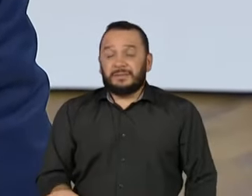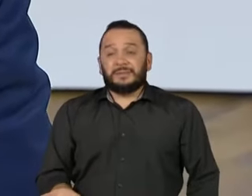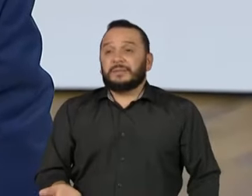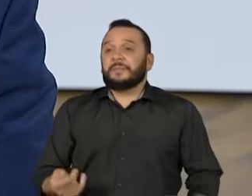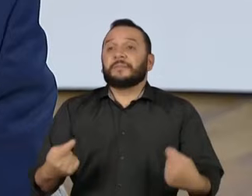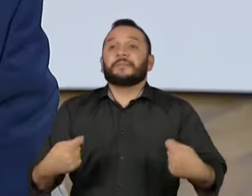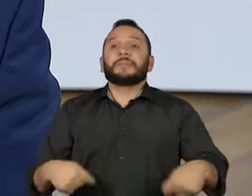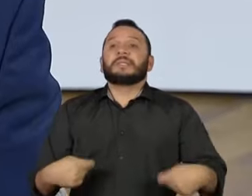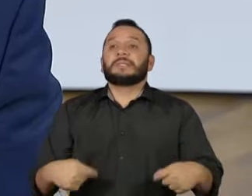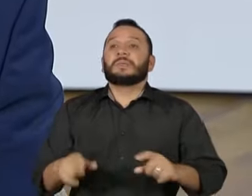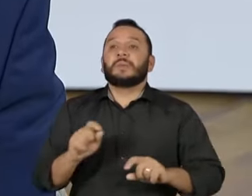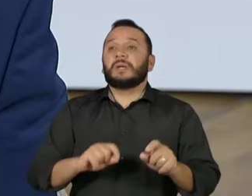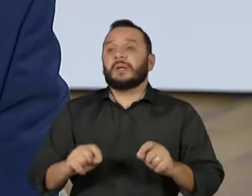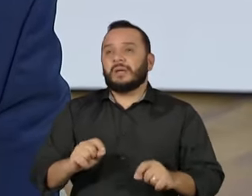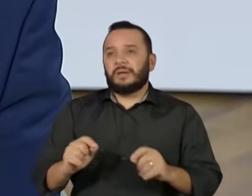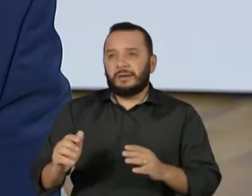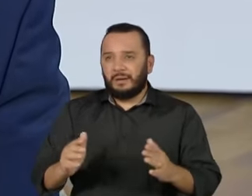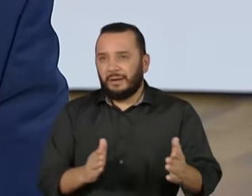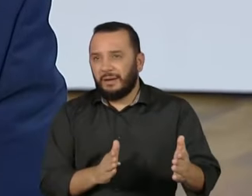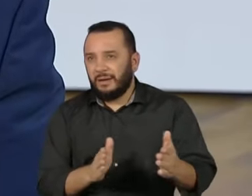sabe? Precisa tomar o caminho certo.